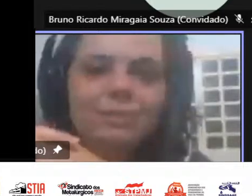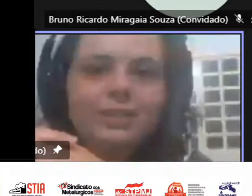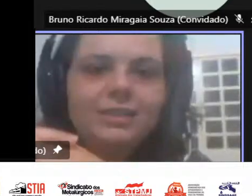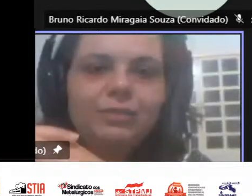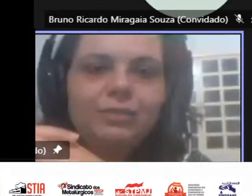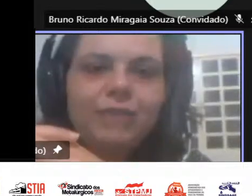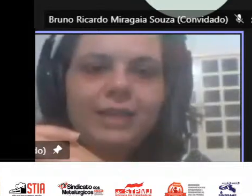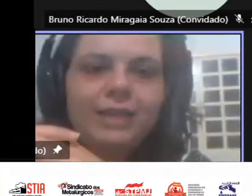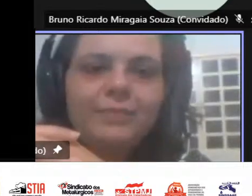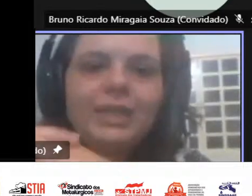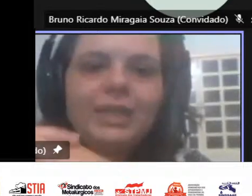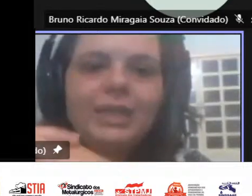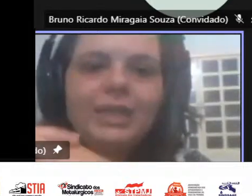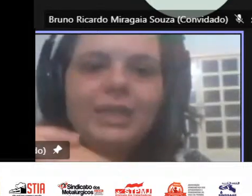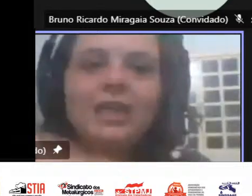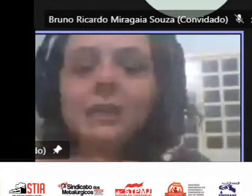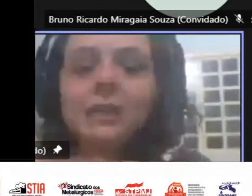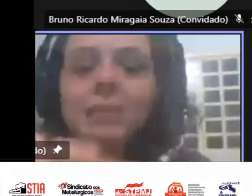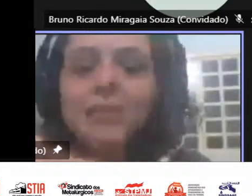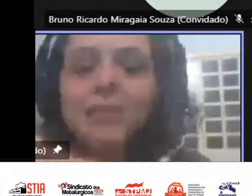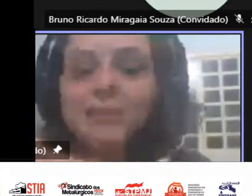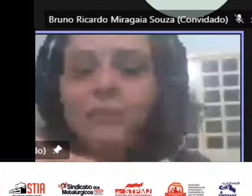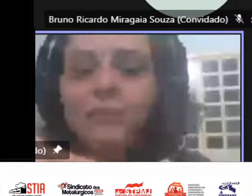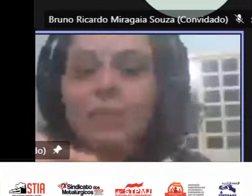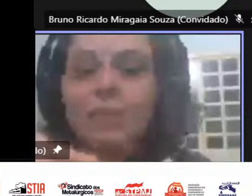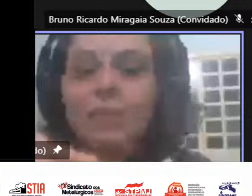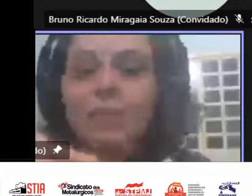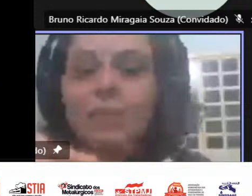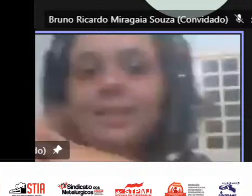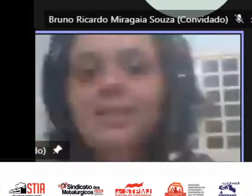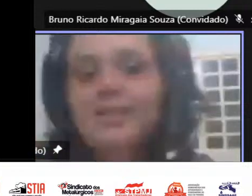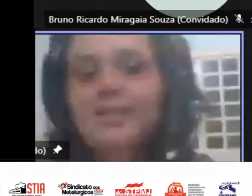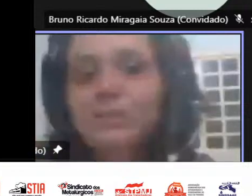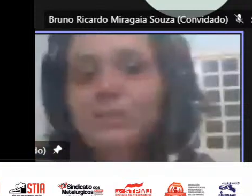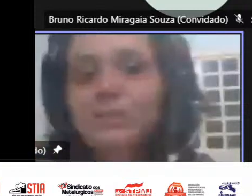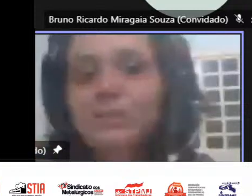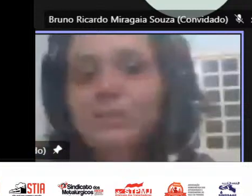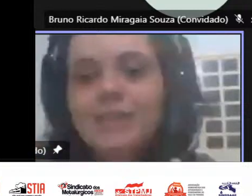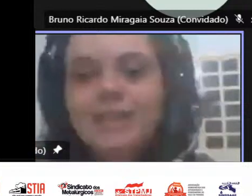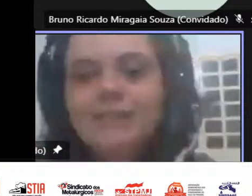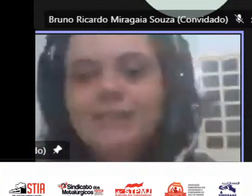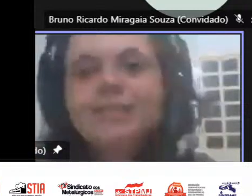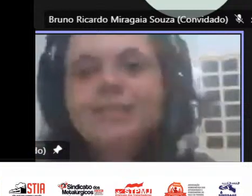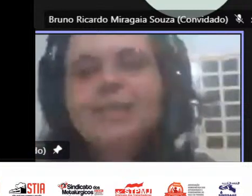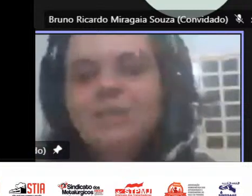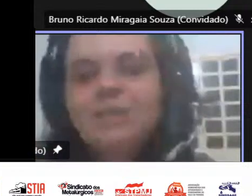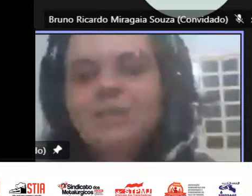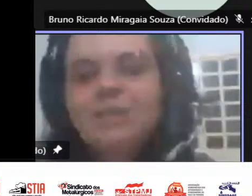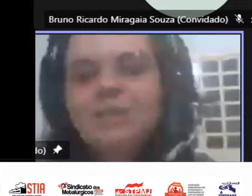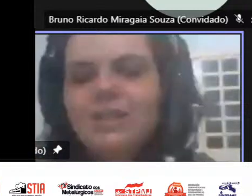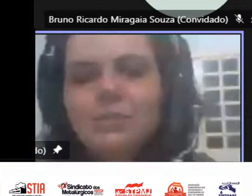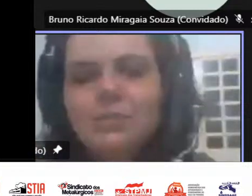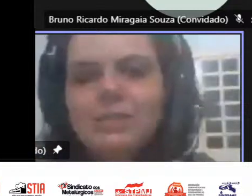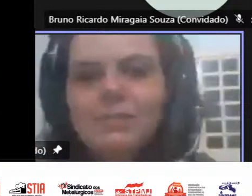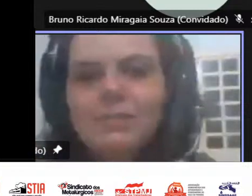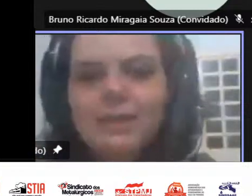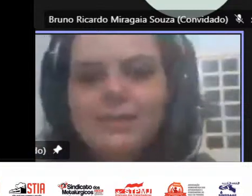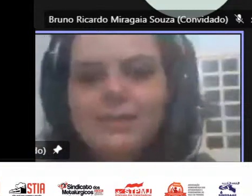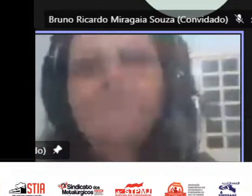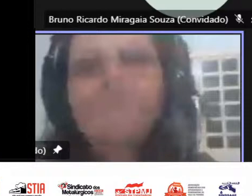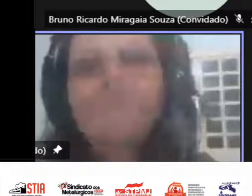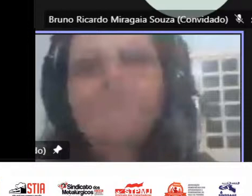metropolitana do vale e a implantação do VLT entre São José e Jacareí acho que esses são os